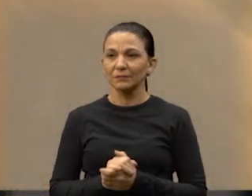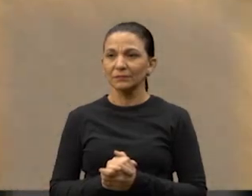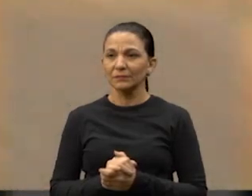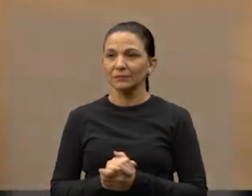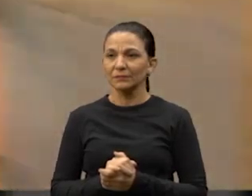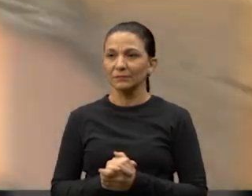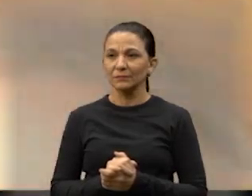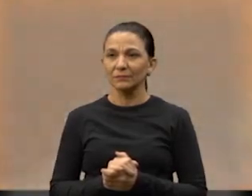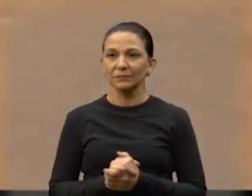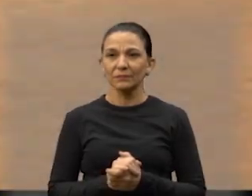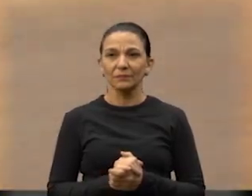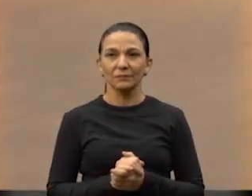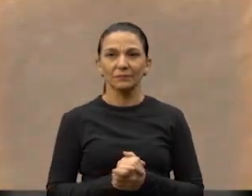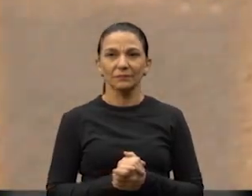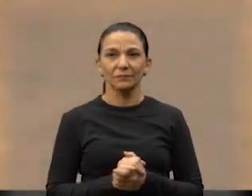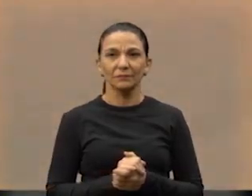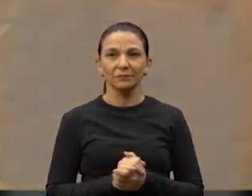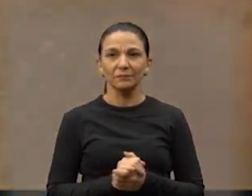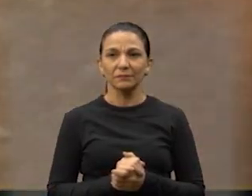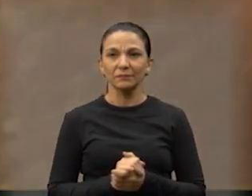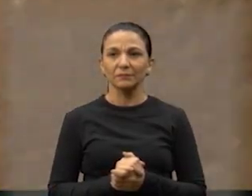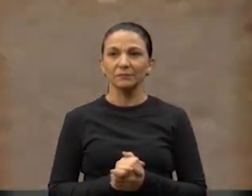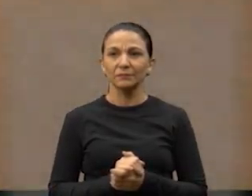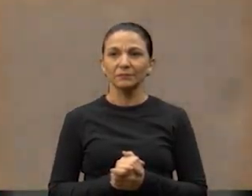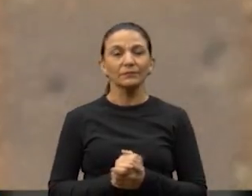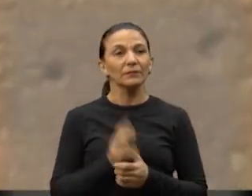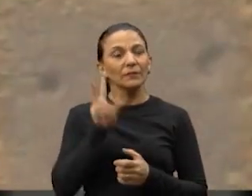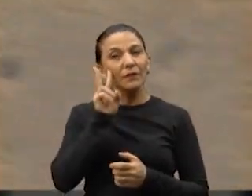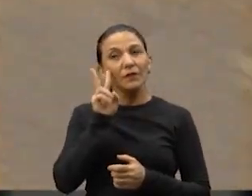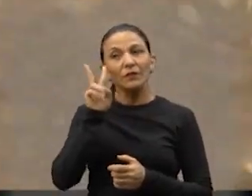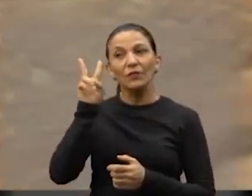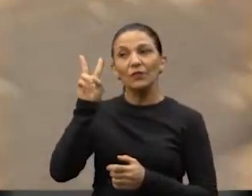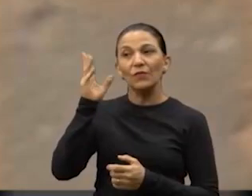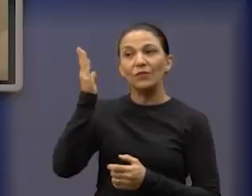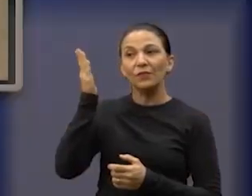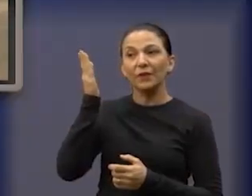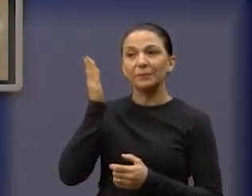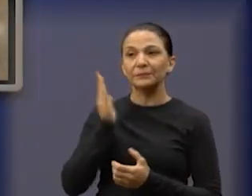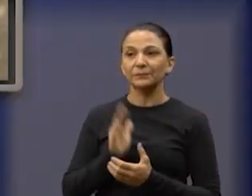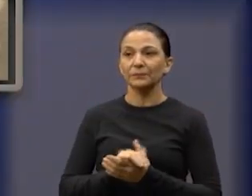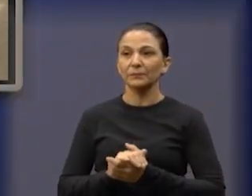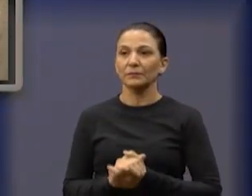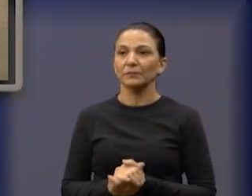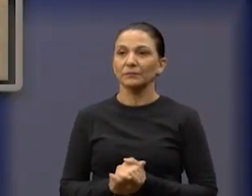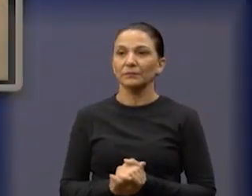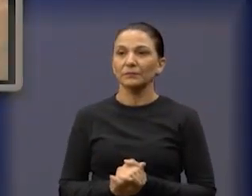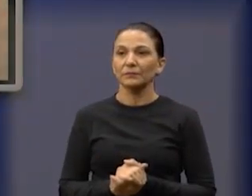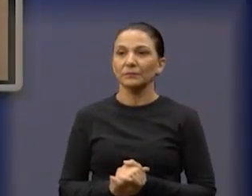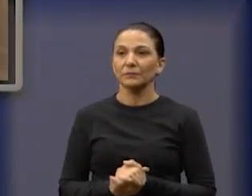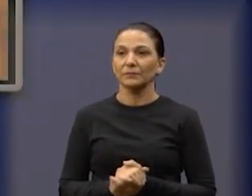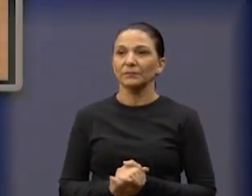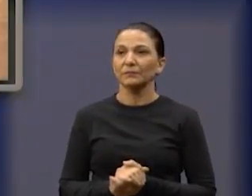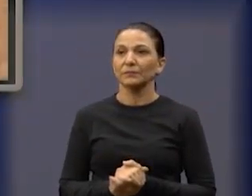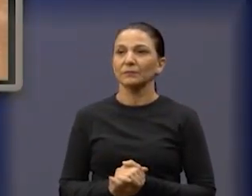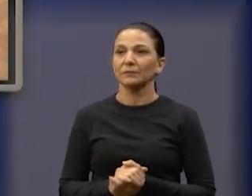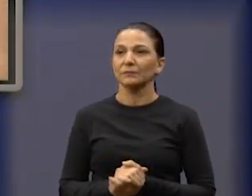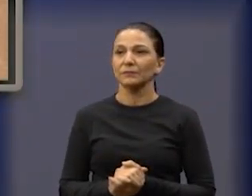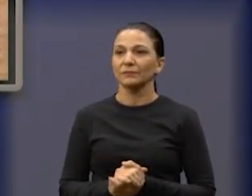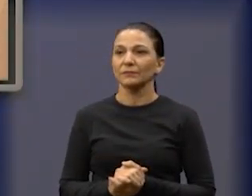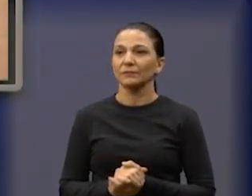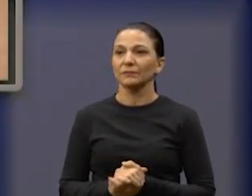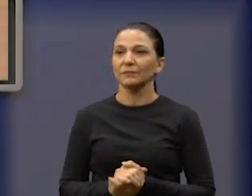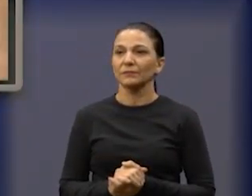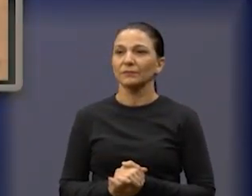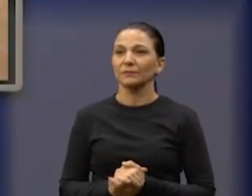olha. Dá uma olhada, eu vou tentar subir. calma. Vamos subir o morro agora. Ave Maria. Vamos